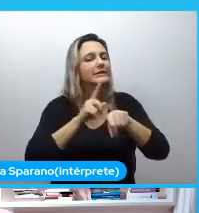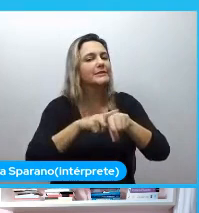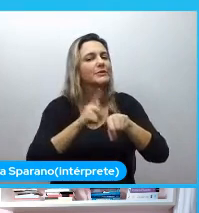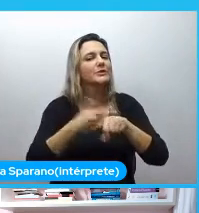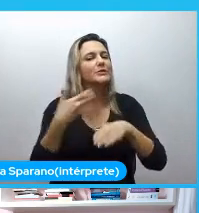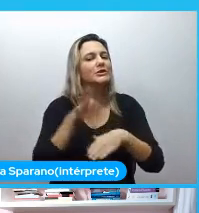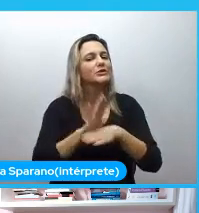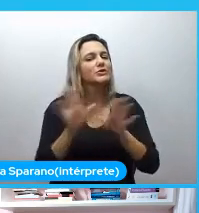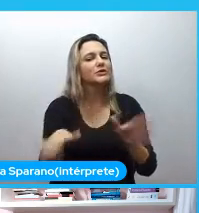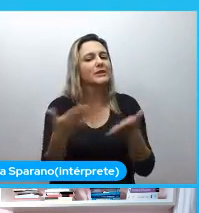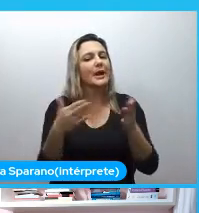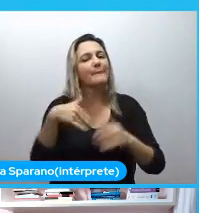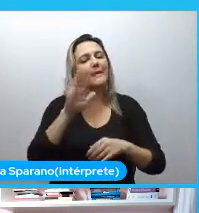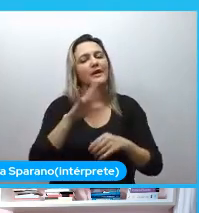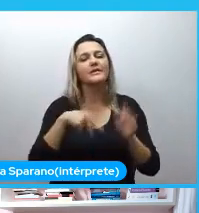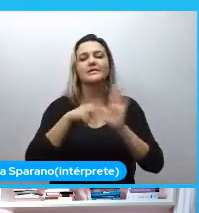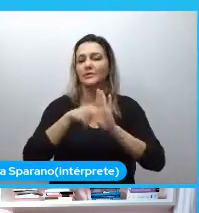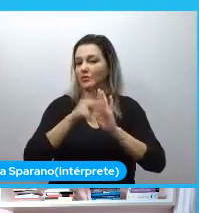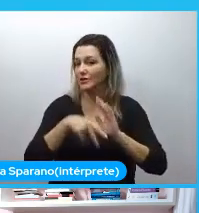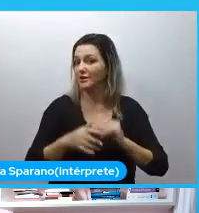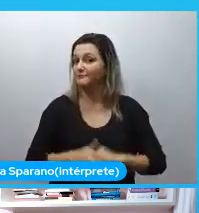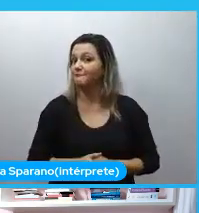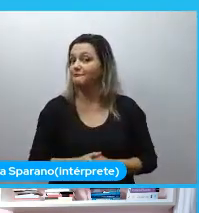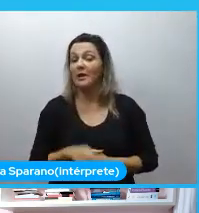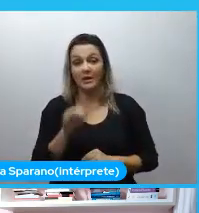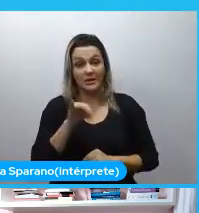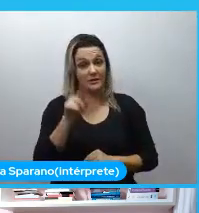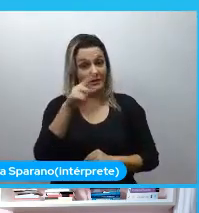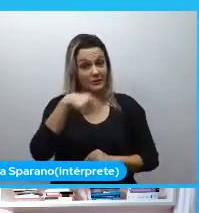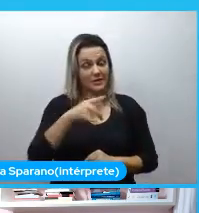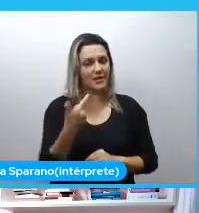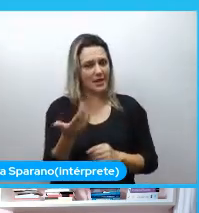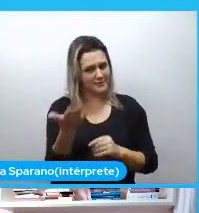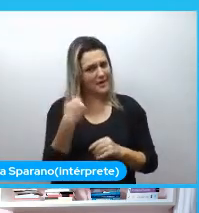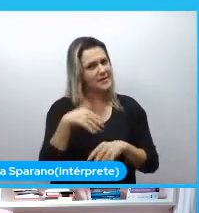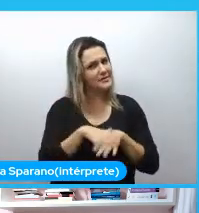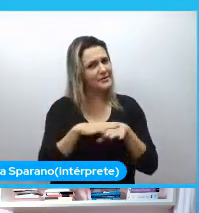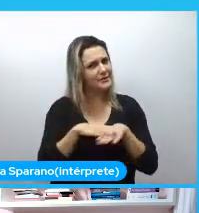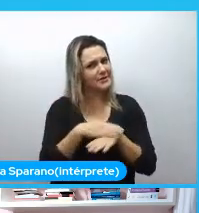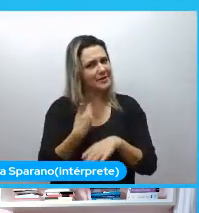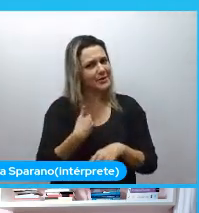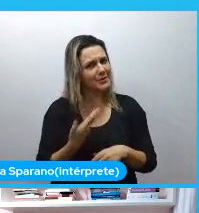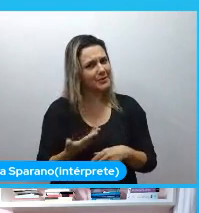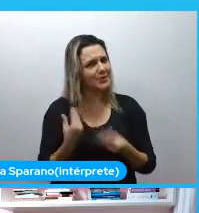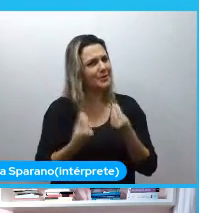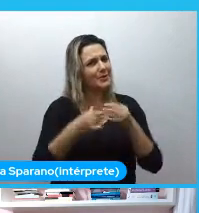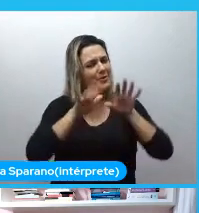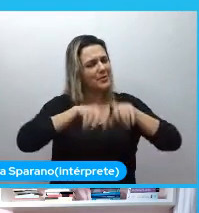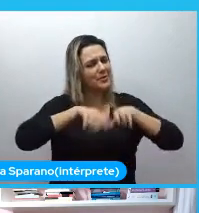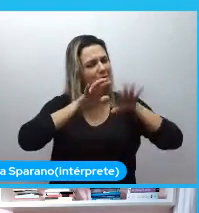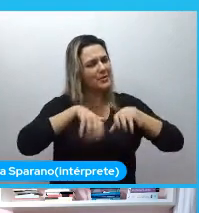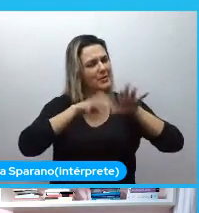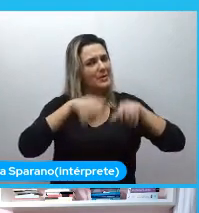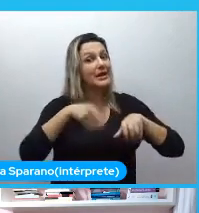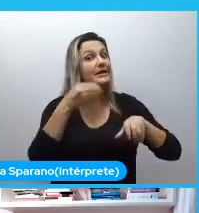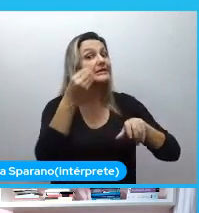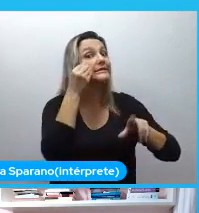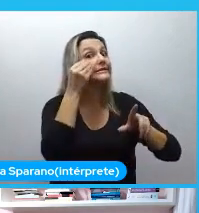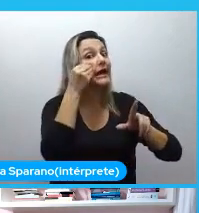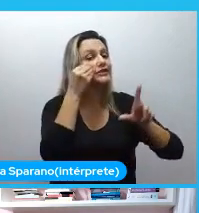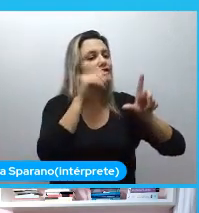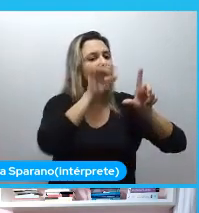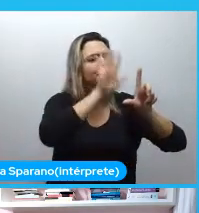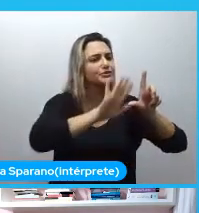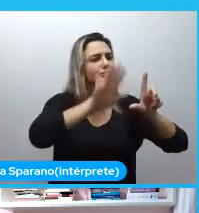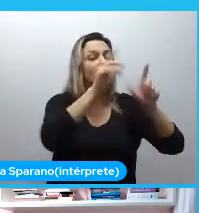mais ainda, assim, com projetos. E se você vier conversar comigo sobre como a gente pode escrever testes que é